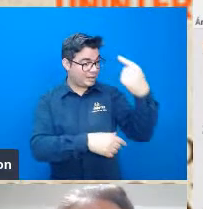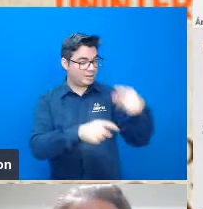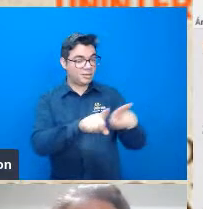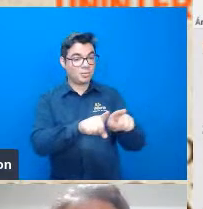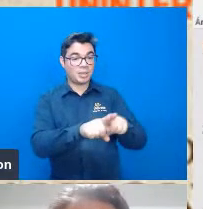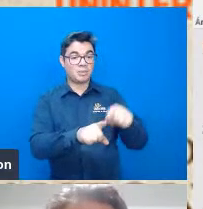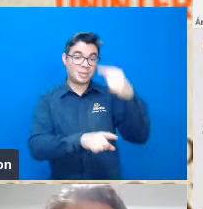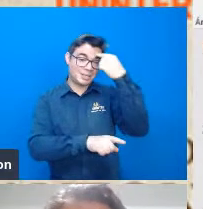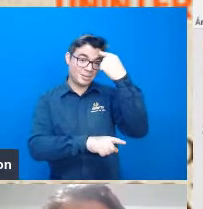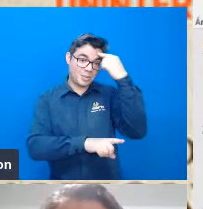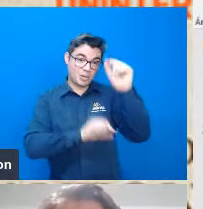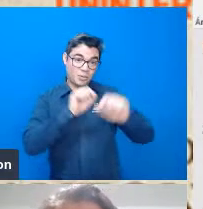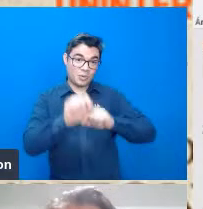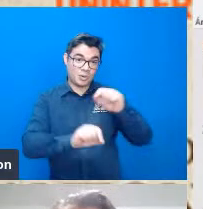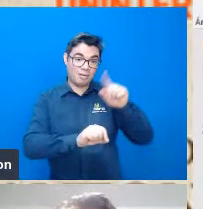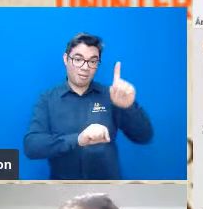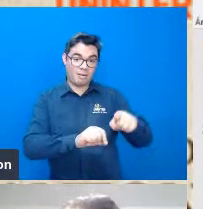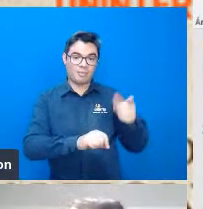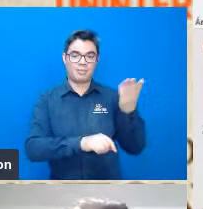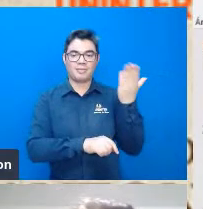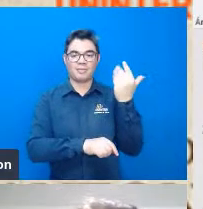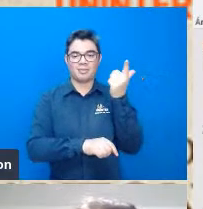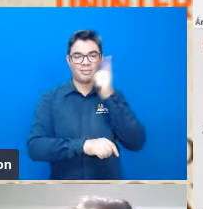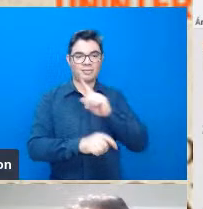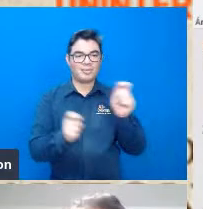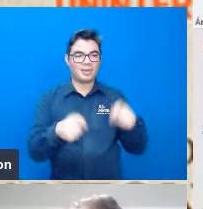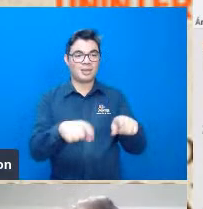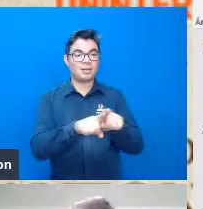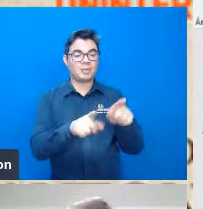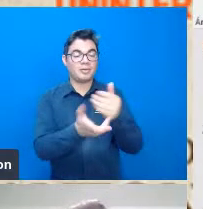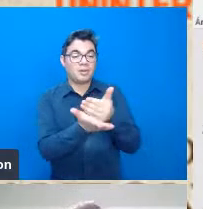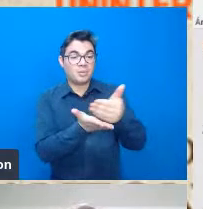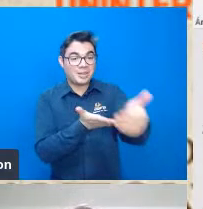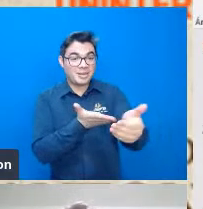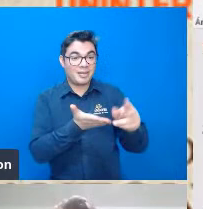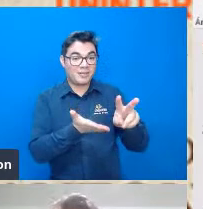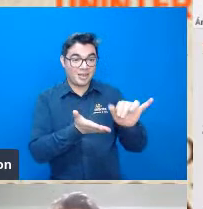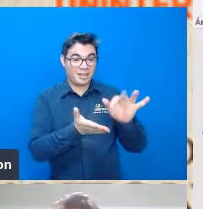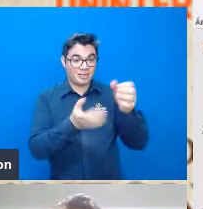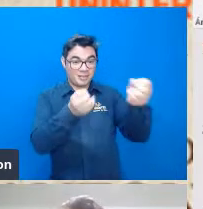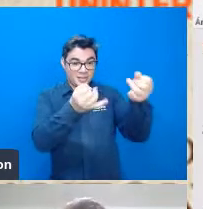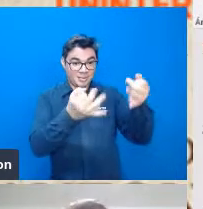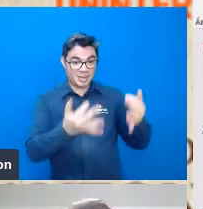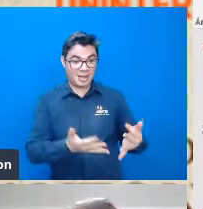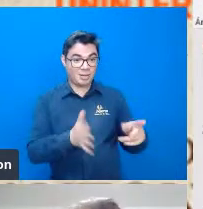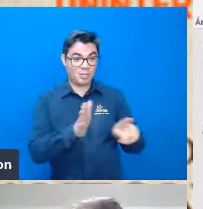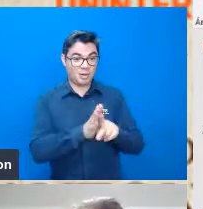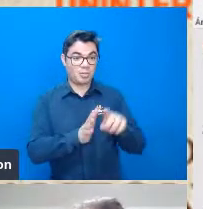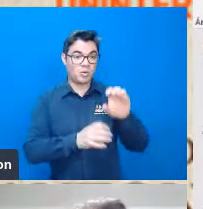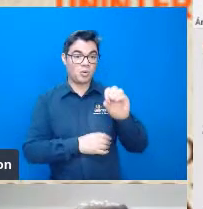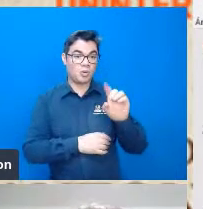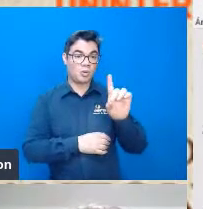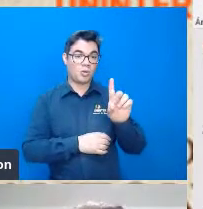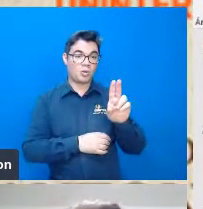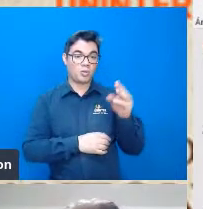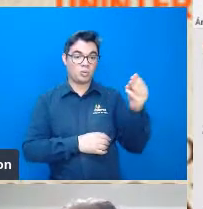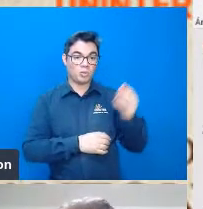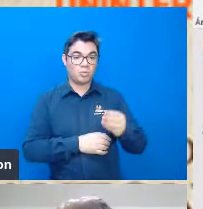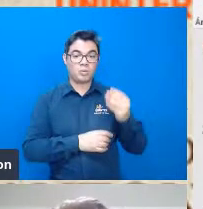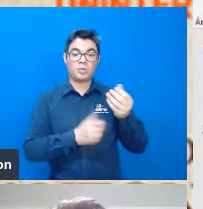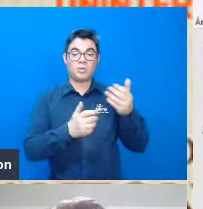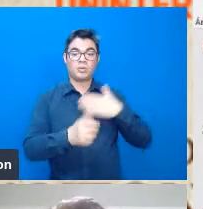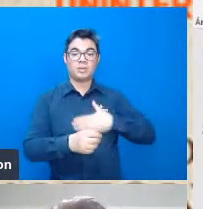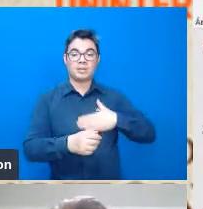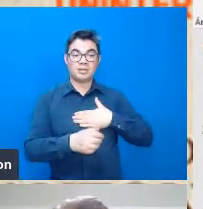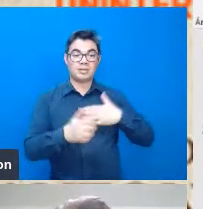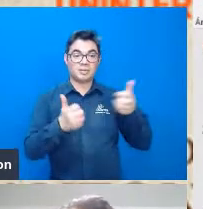pensamento predominante na época. E aqui, antes de começar a falar do Odum especificamente, eu gostaria de trazer, então, um